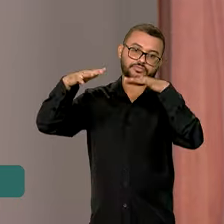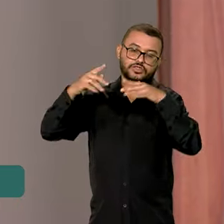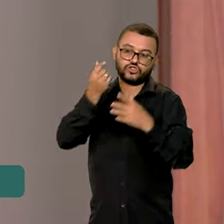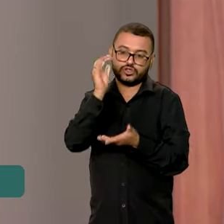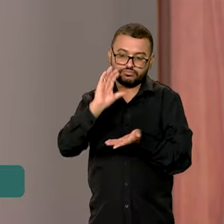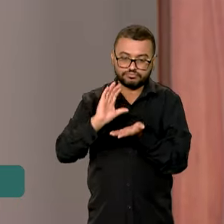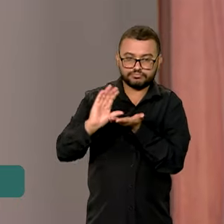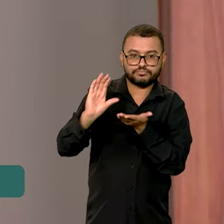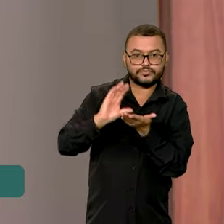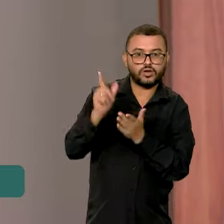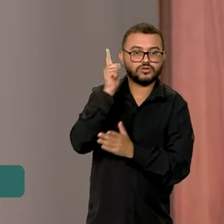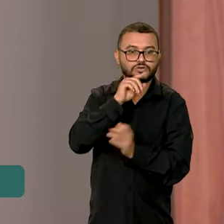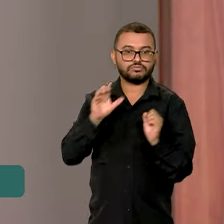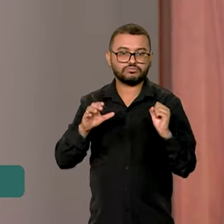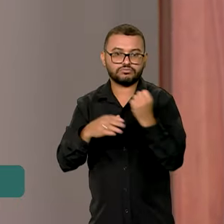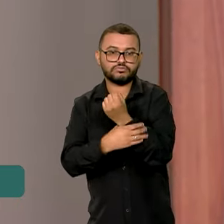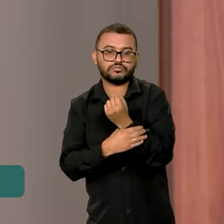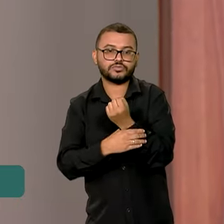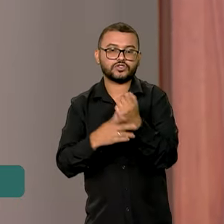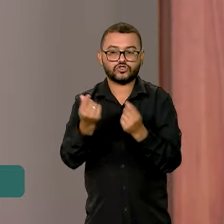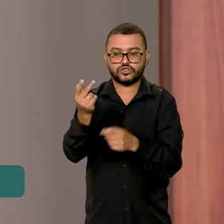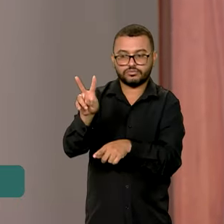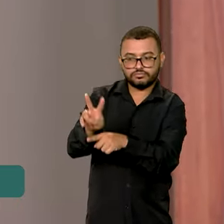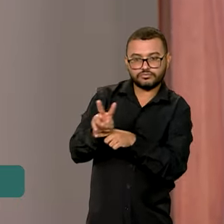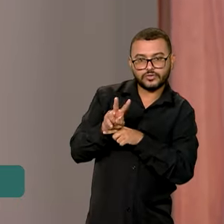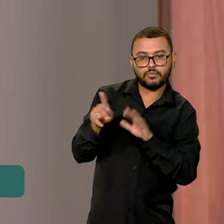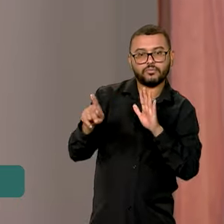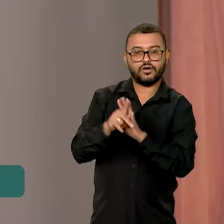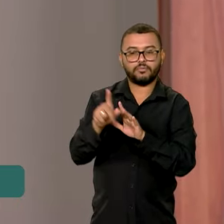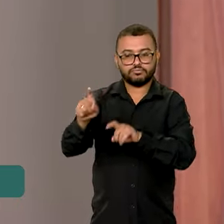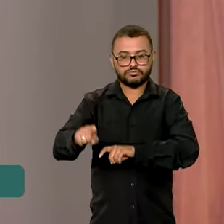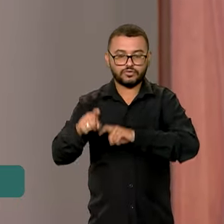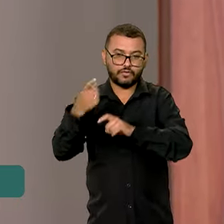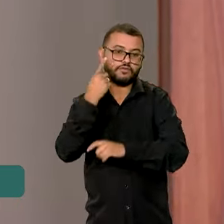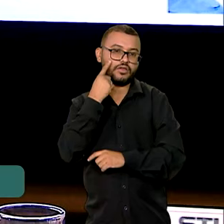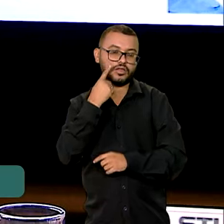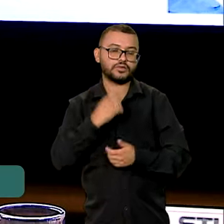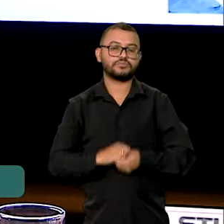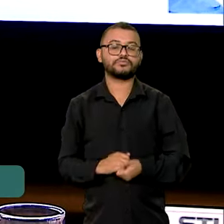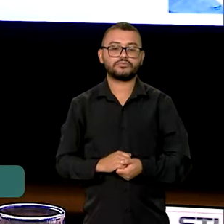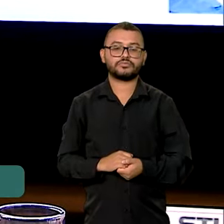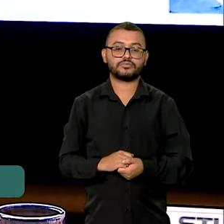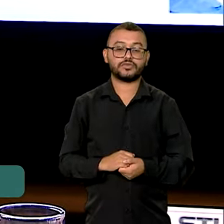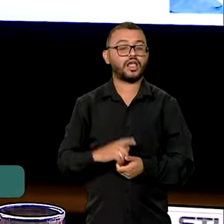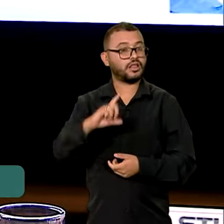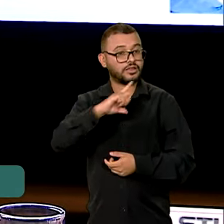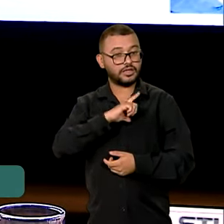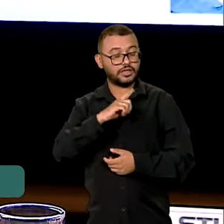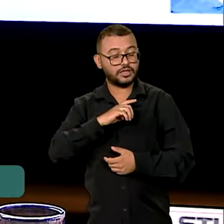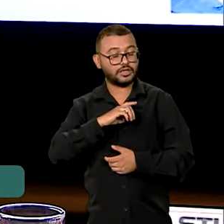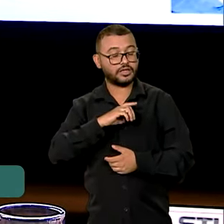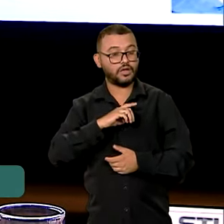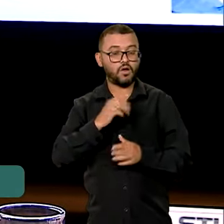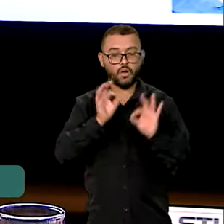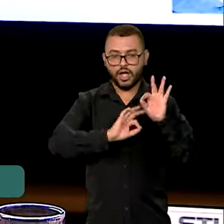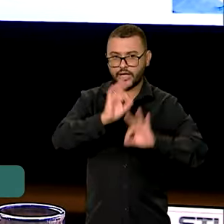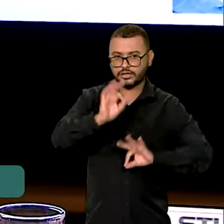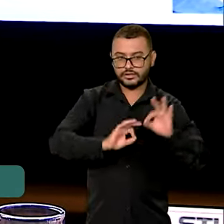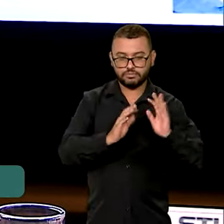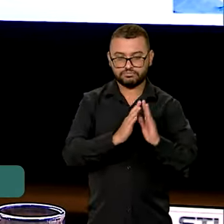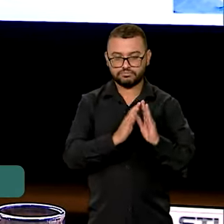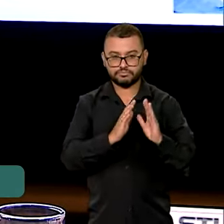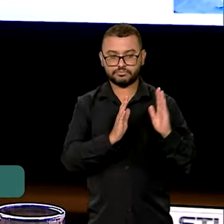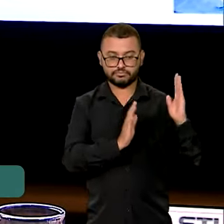vai ajudar a garantir operações de crédito de produtores rurais do estado. Vamos ver. Nós temos que separar o momento.